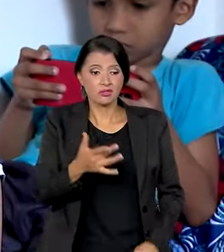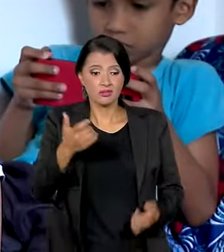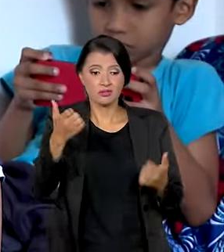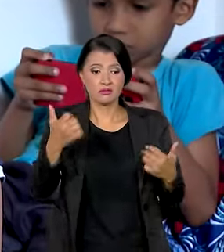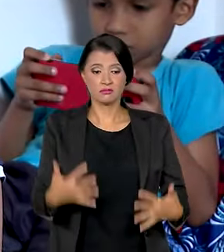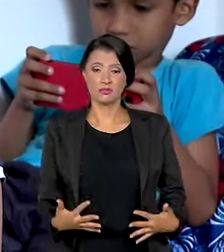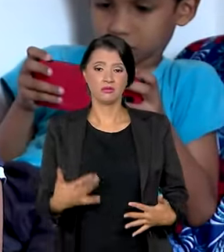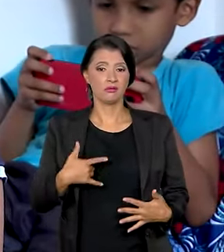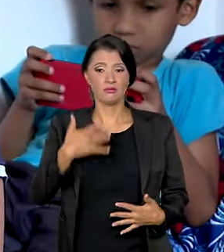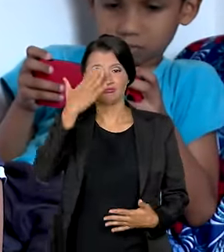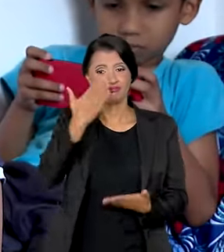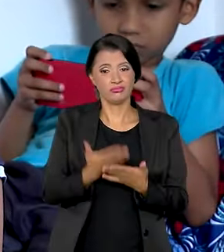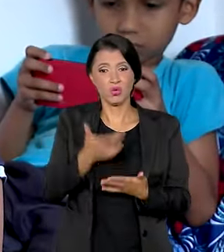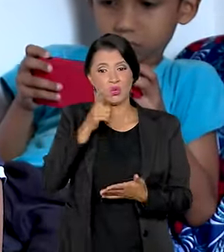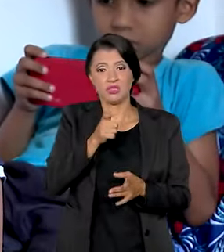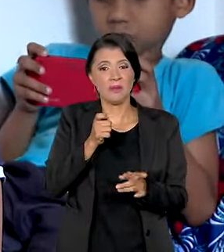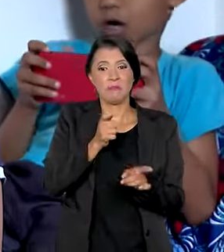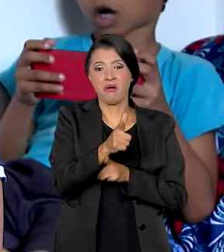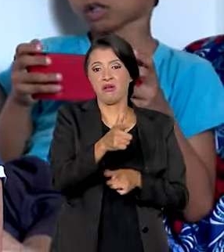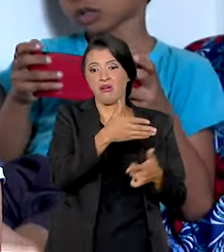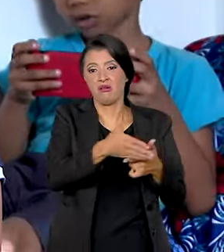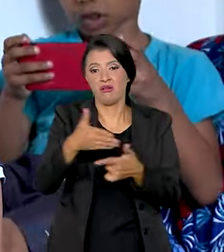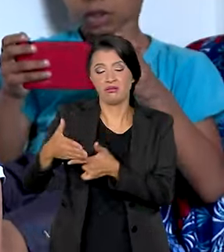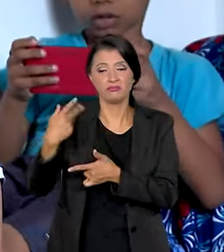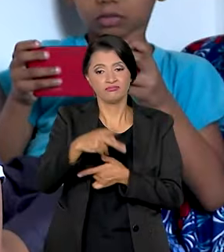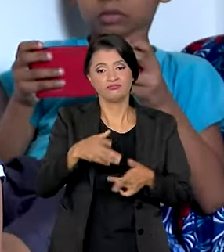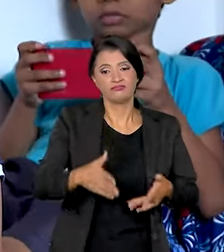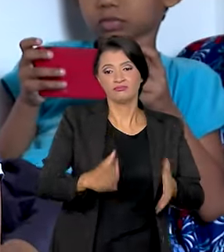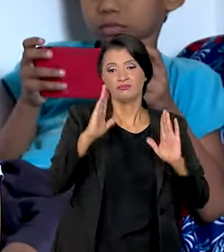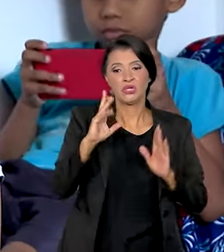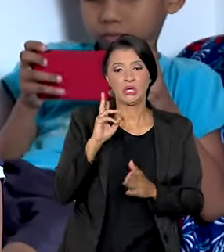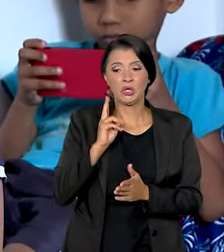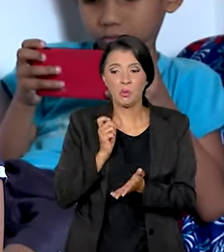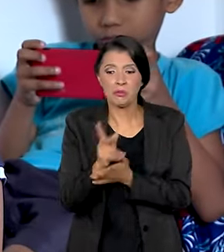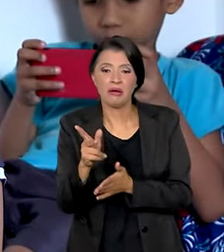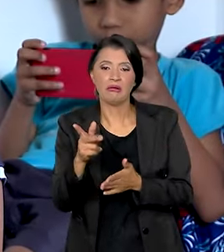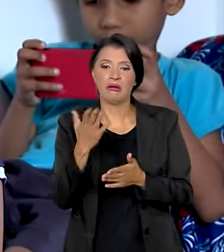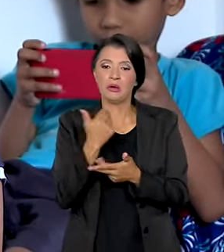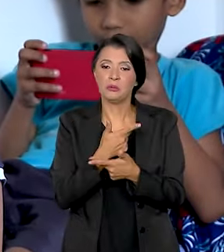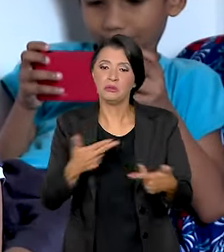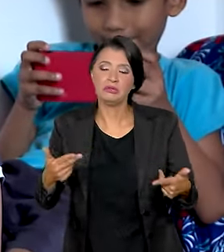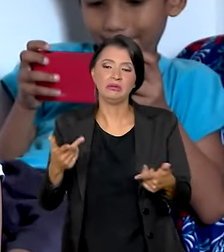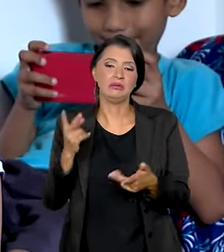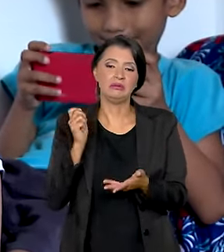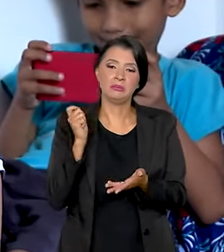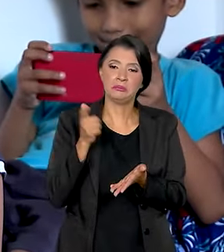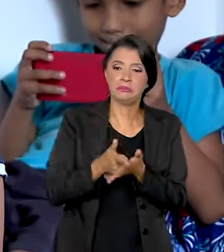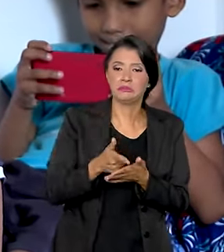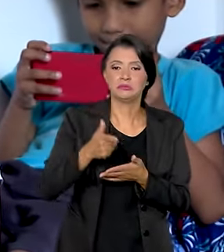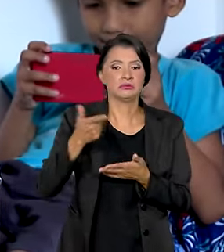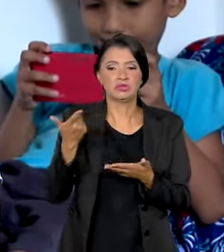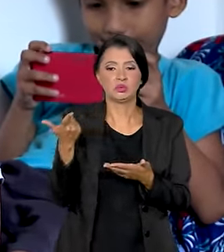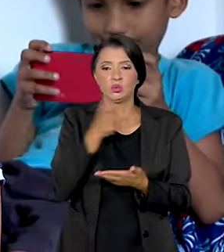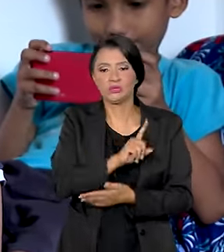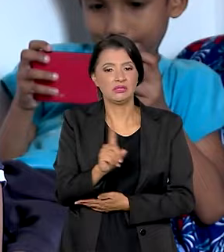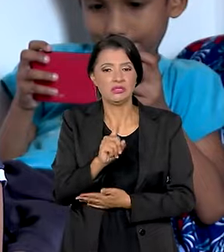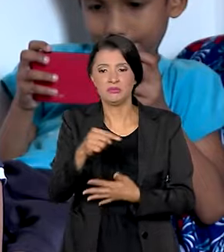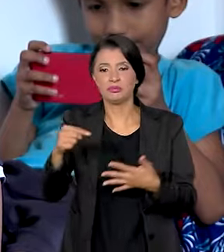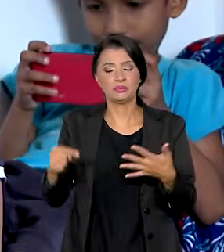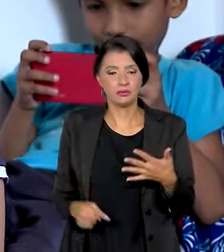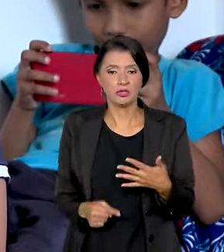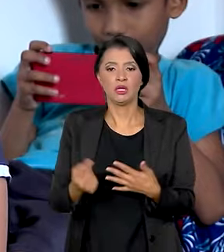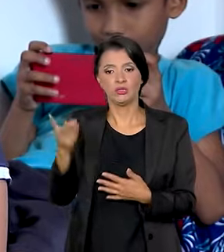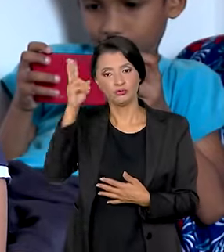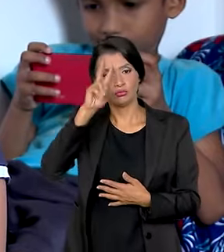eu acredito que não daria para mim pagar a precessão do apartamento, entendeu? E manter as contas em dia, e manter a alimentação, não daria.